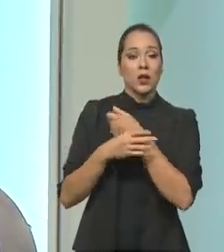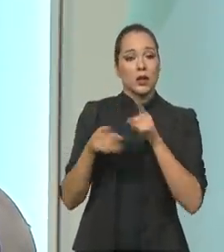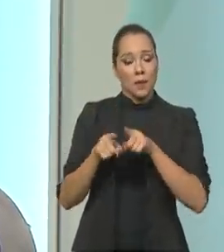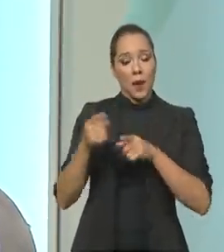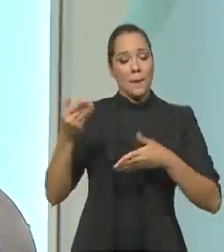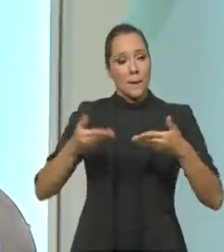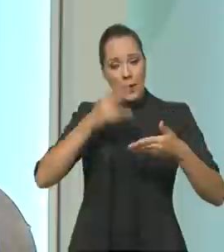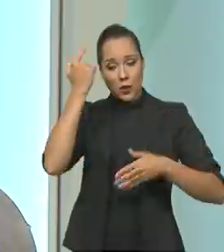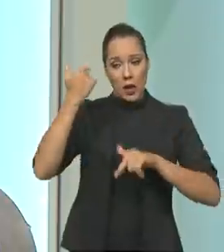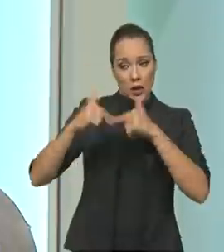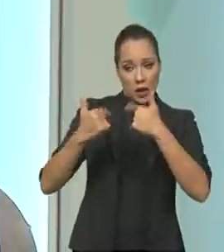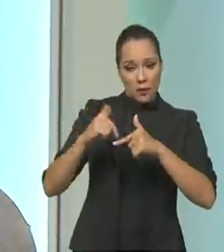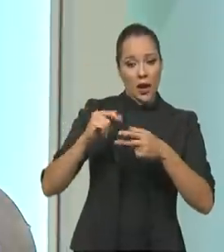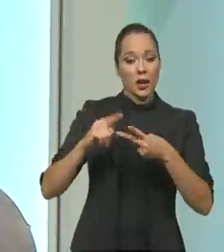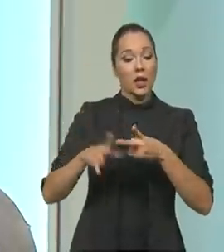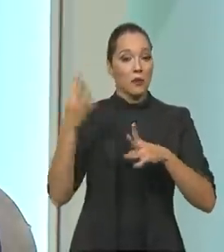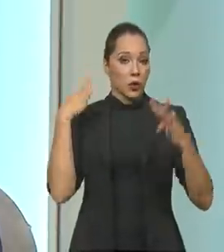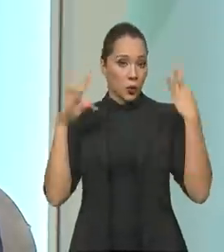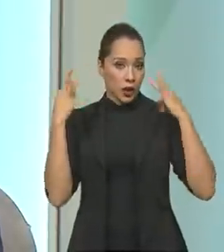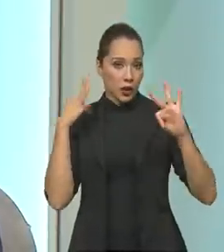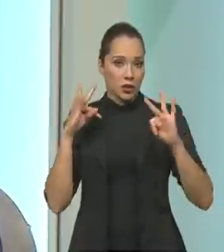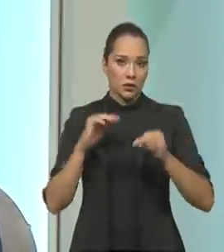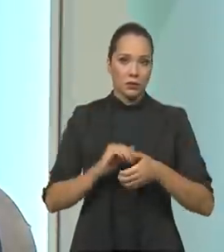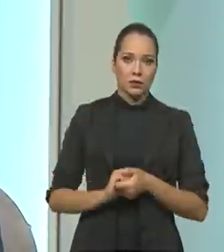e ao hóspede, ao turista em si.